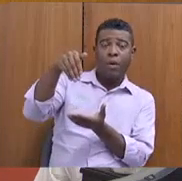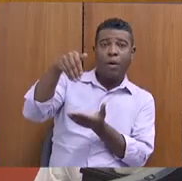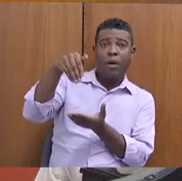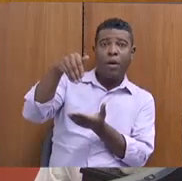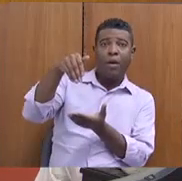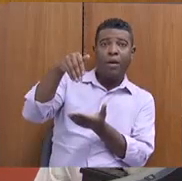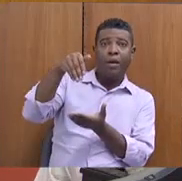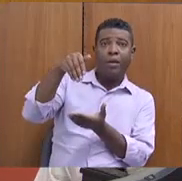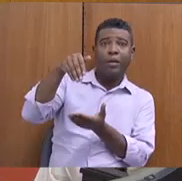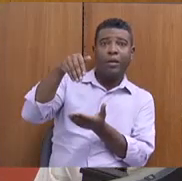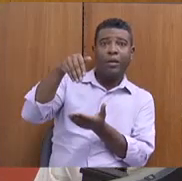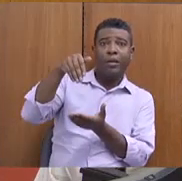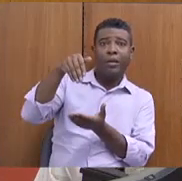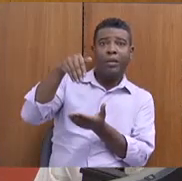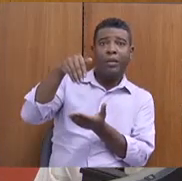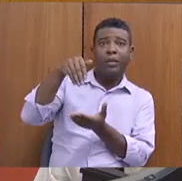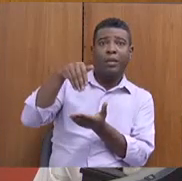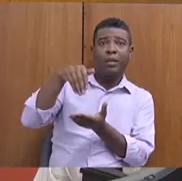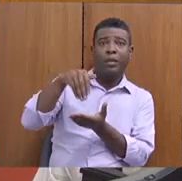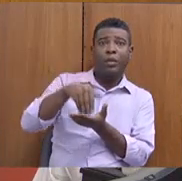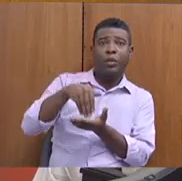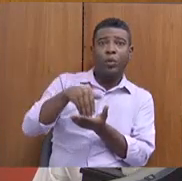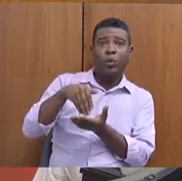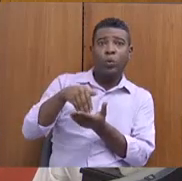fazer, secretária? Só vai acompanhar aqui.